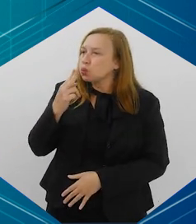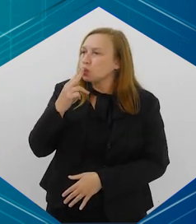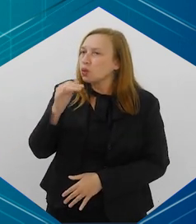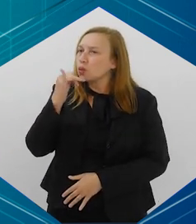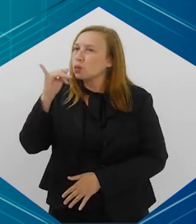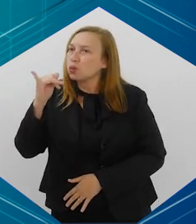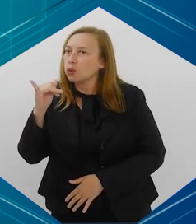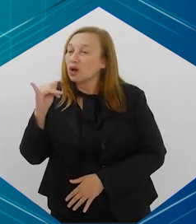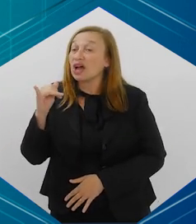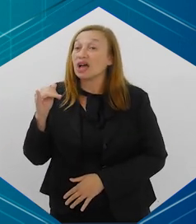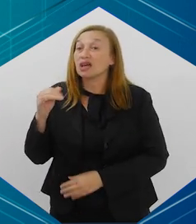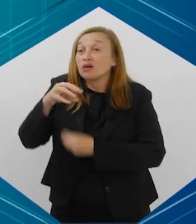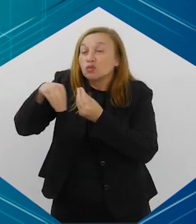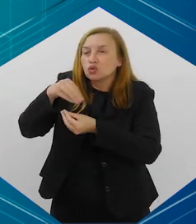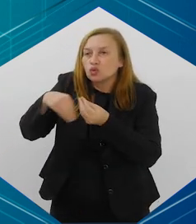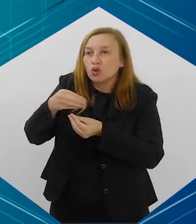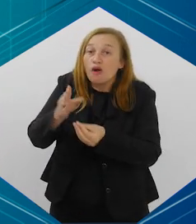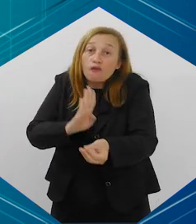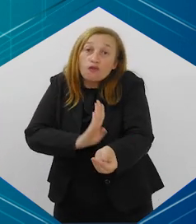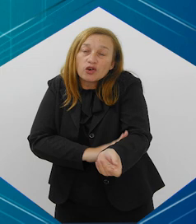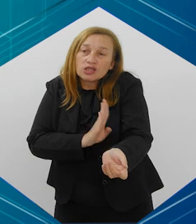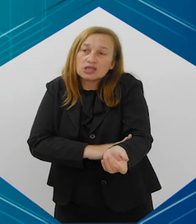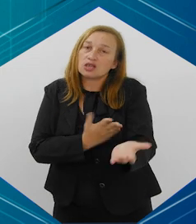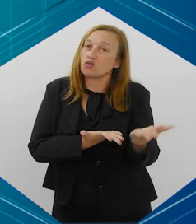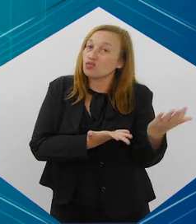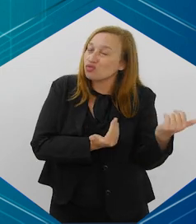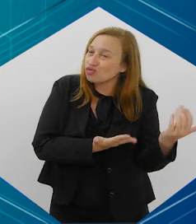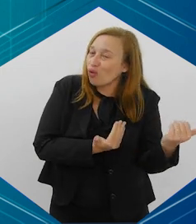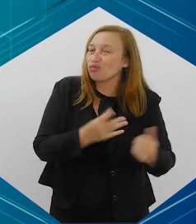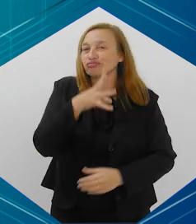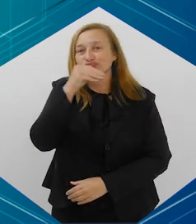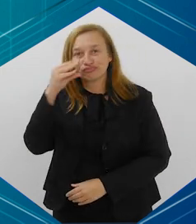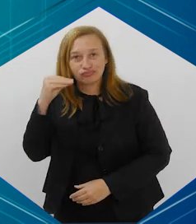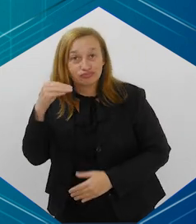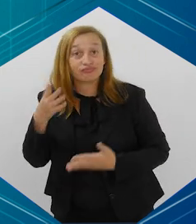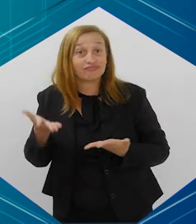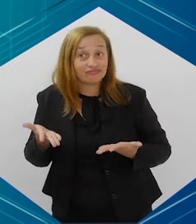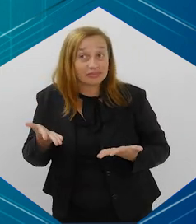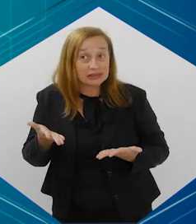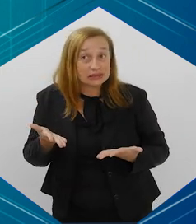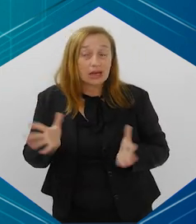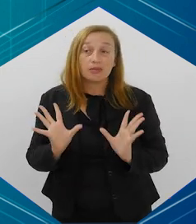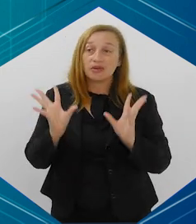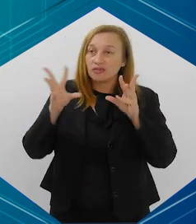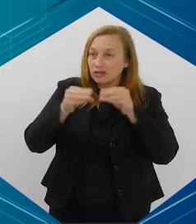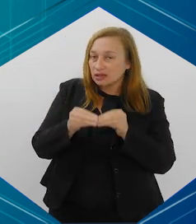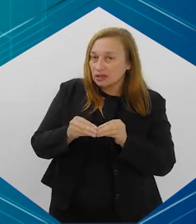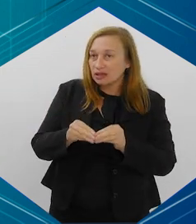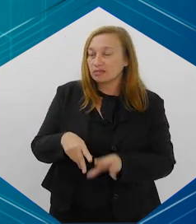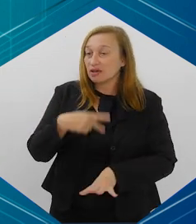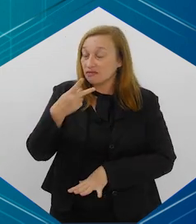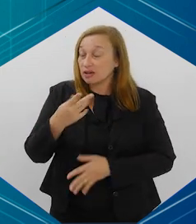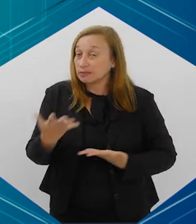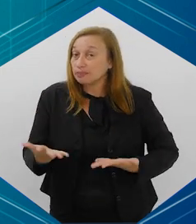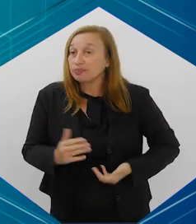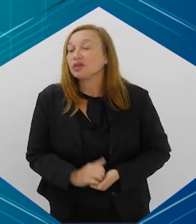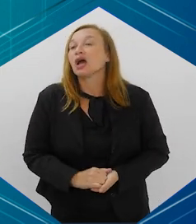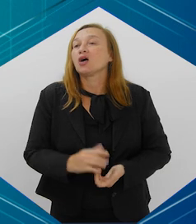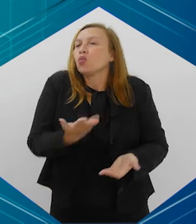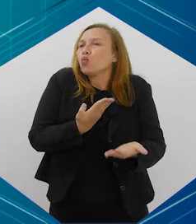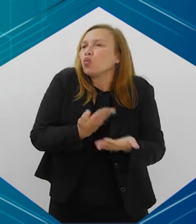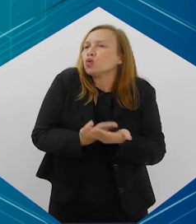nicotina no cigarro eletrônico é que viciam os nossos jovens e os adolescentes. Para fechar essa minha fala,